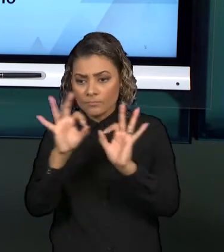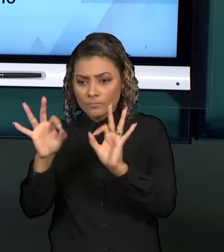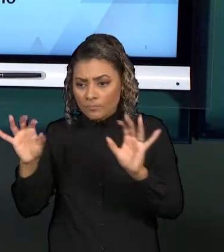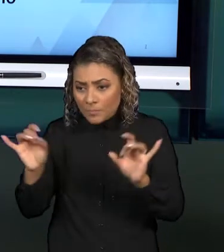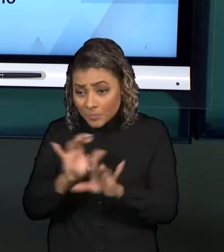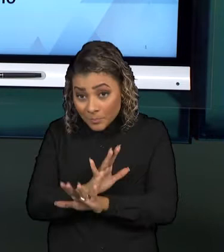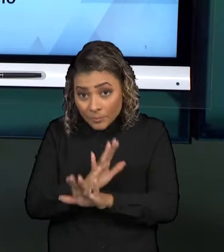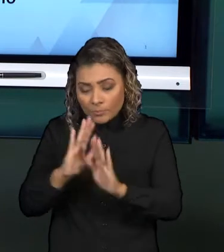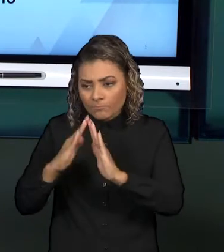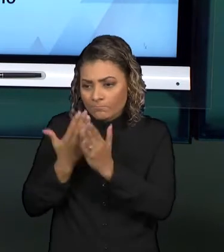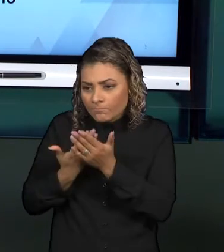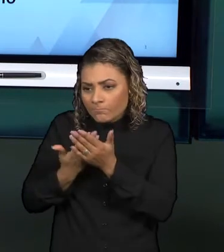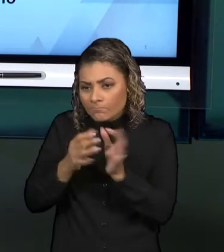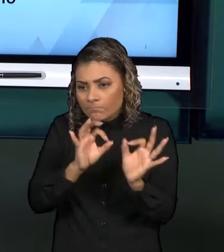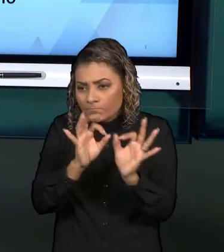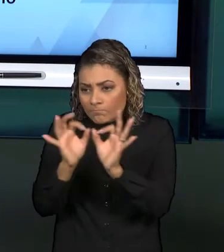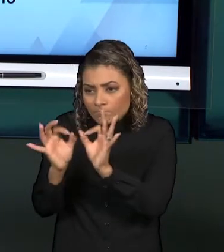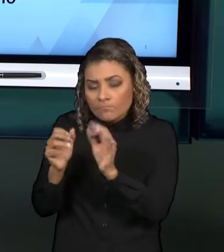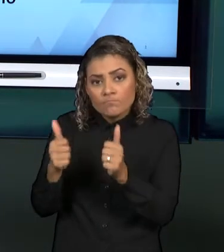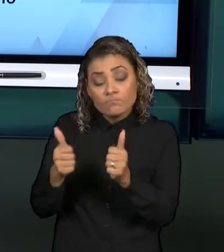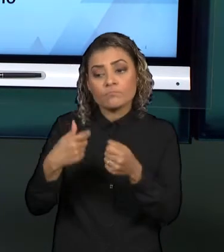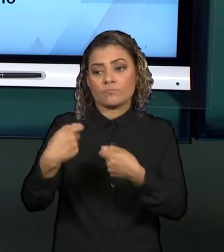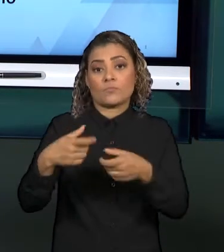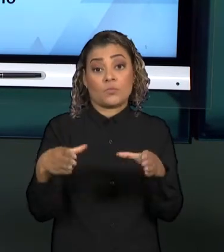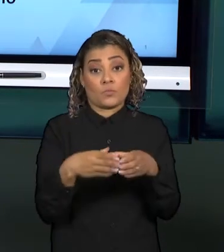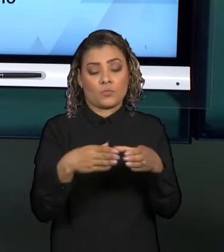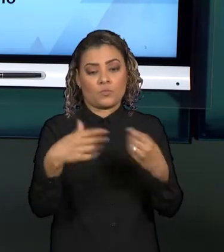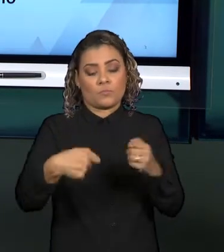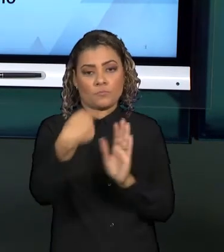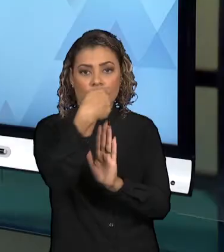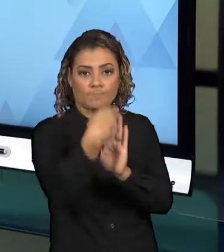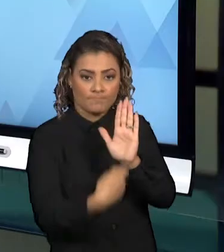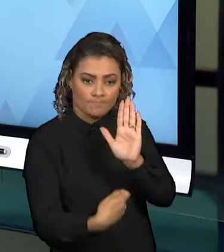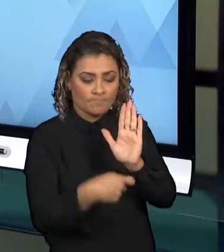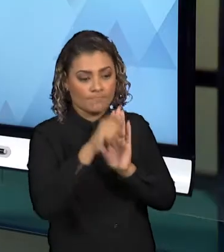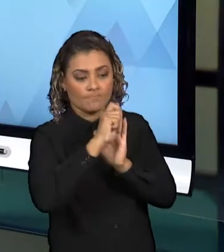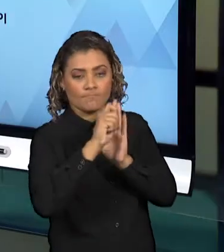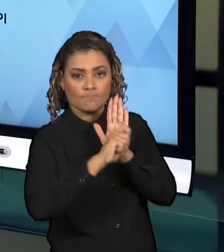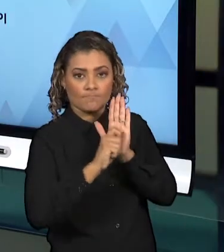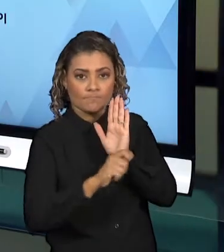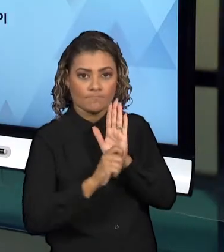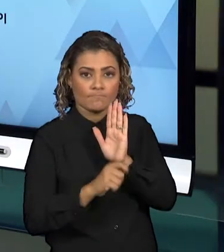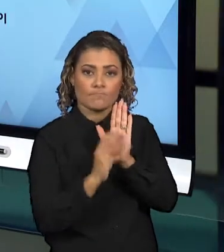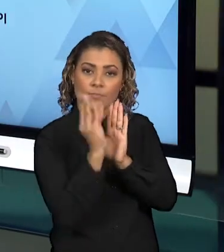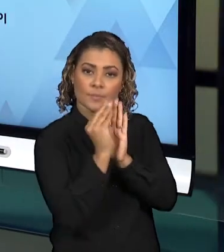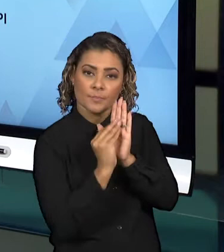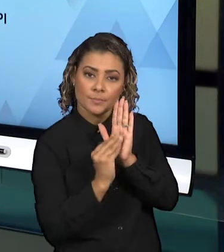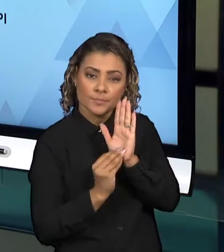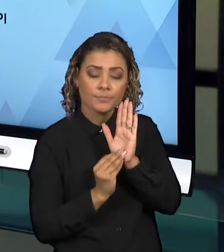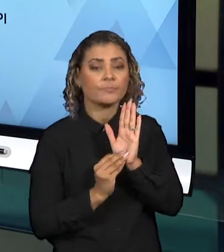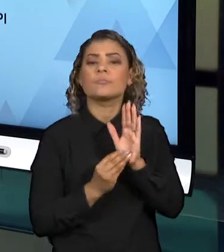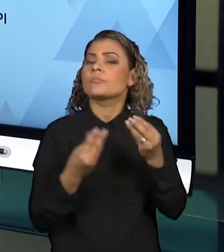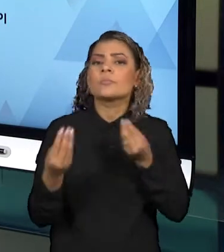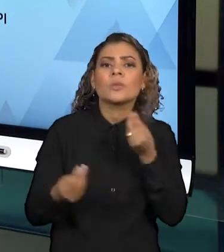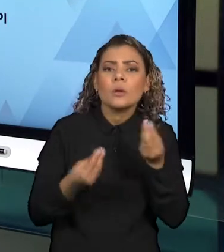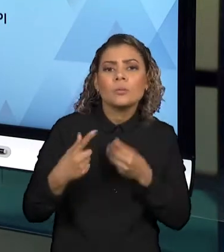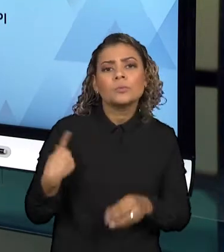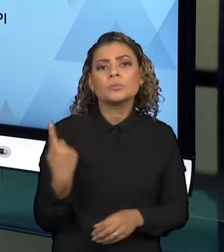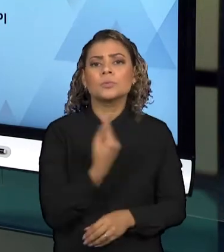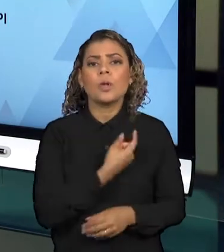deve construir o relatório a respeito dessa observação. De que forma que nós